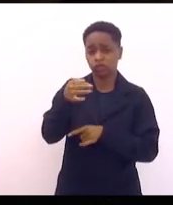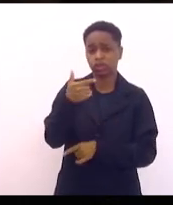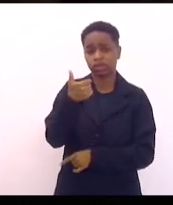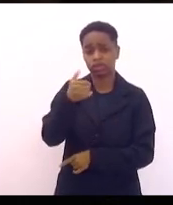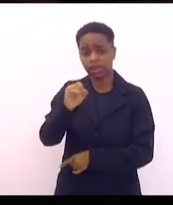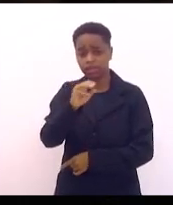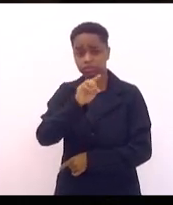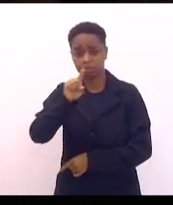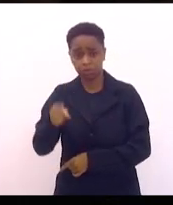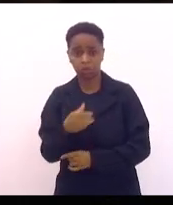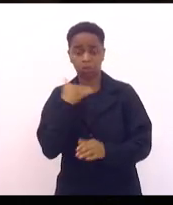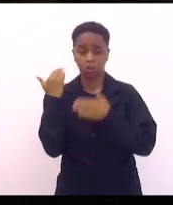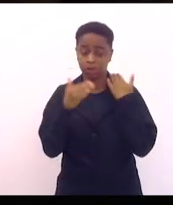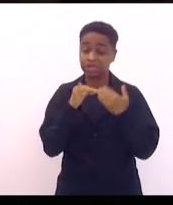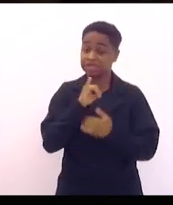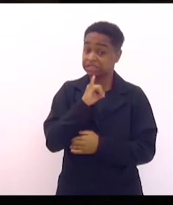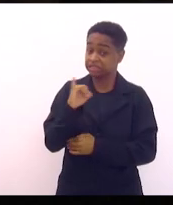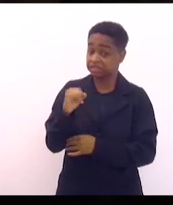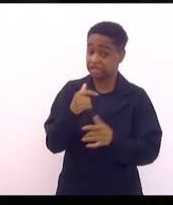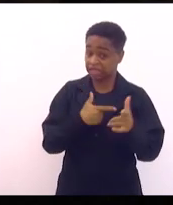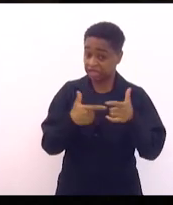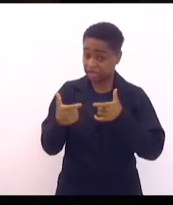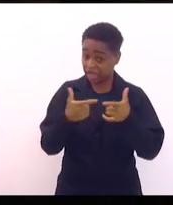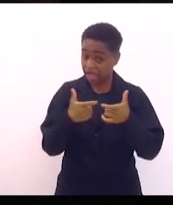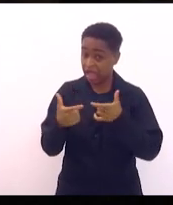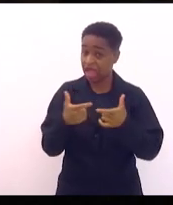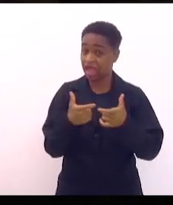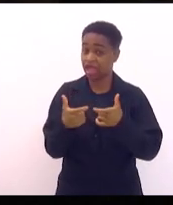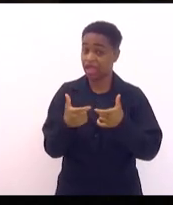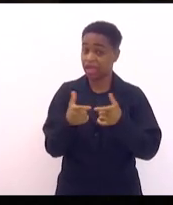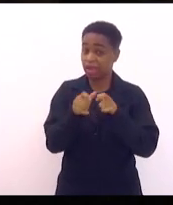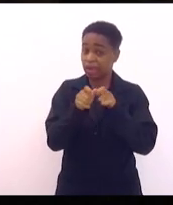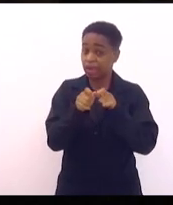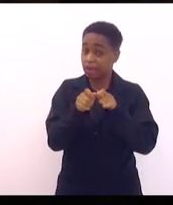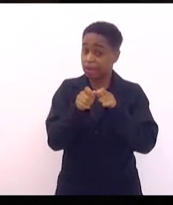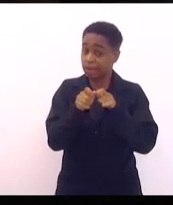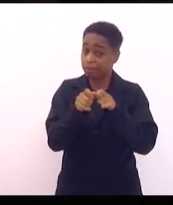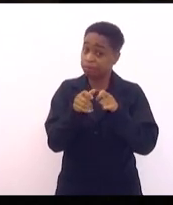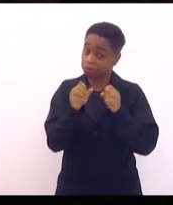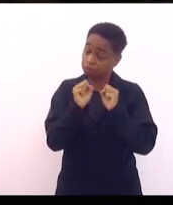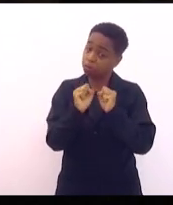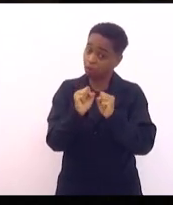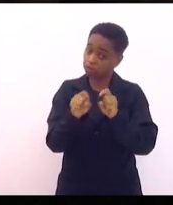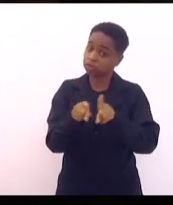se a guerra não se espalhar nos países da região.